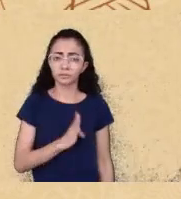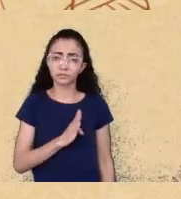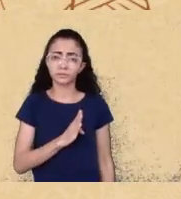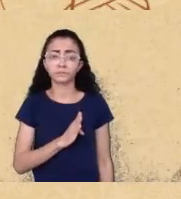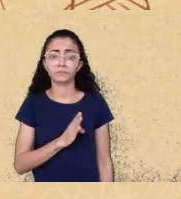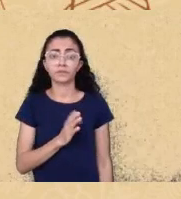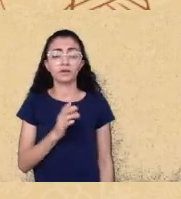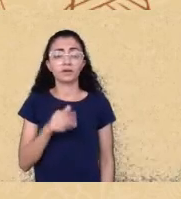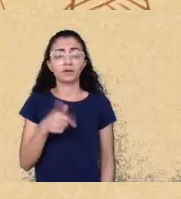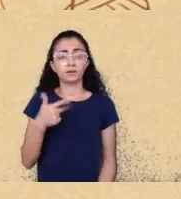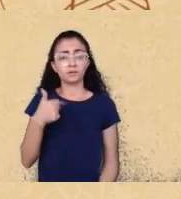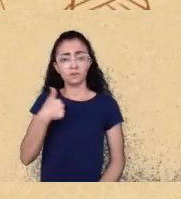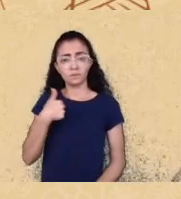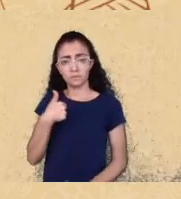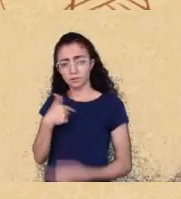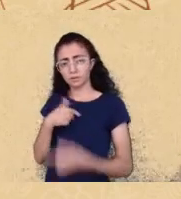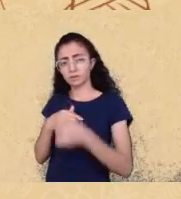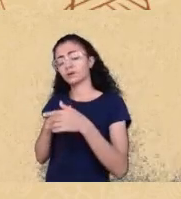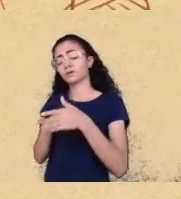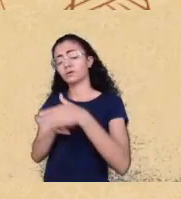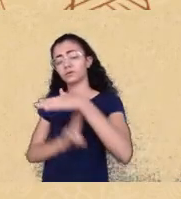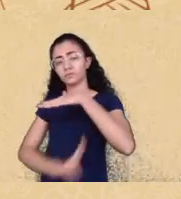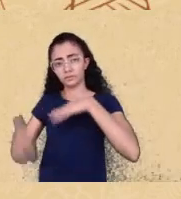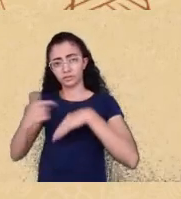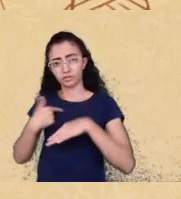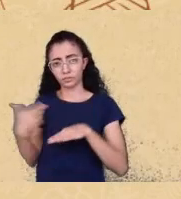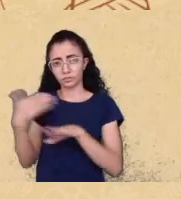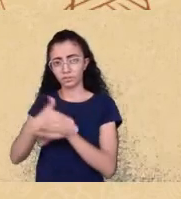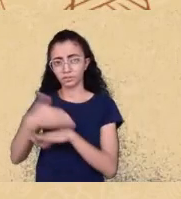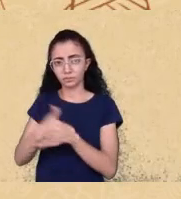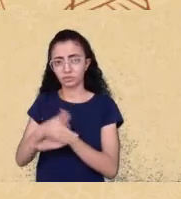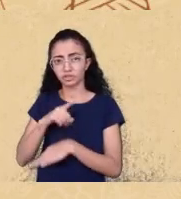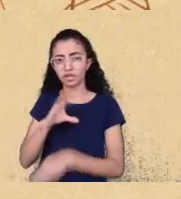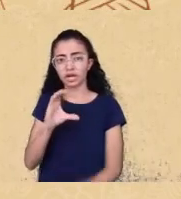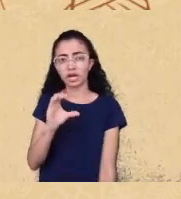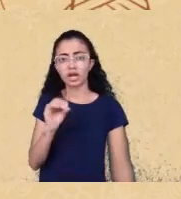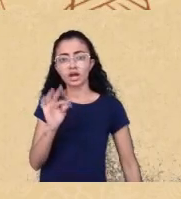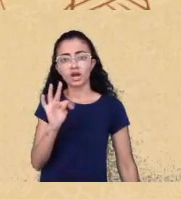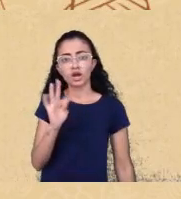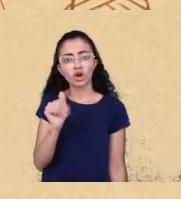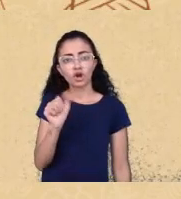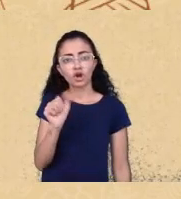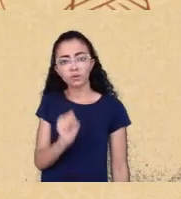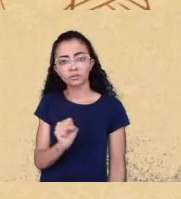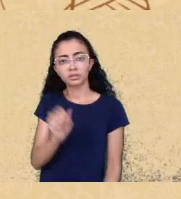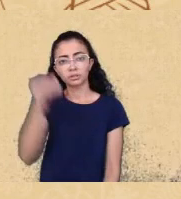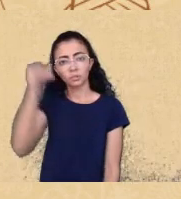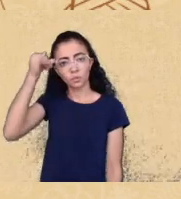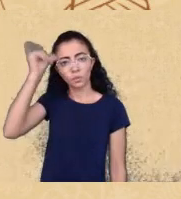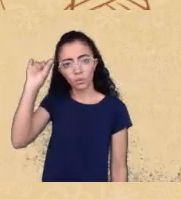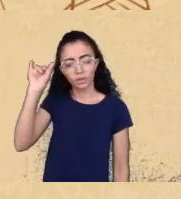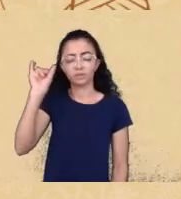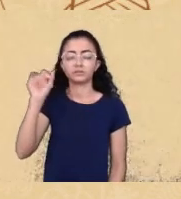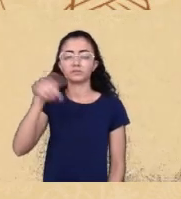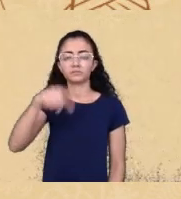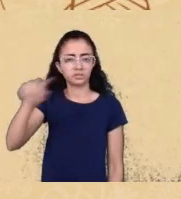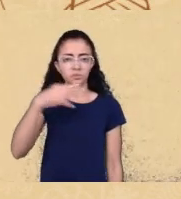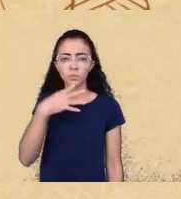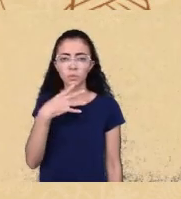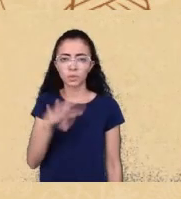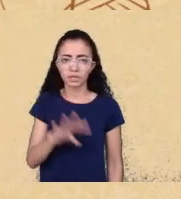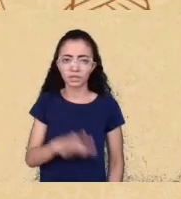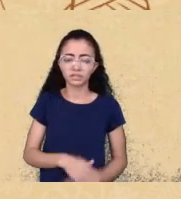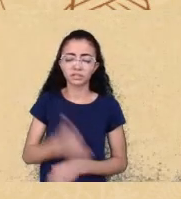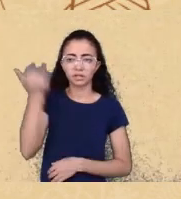instituiu que era a cota do boi né a cota do boi para quem não sabe a os latifundiários